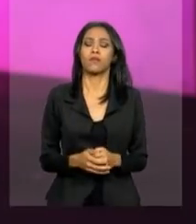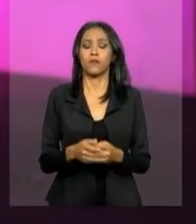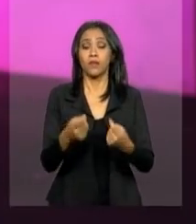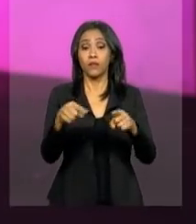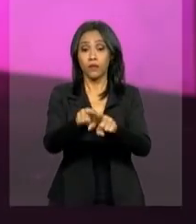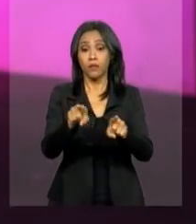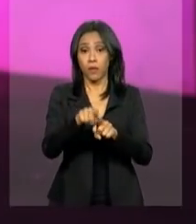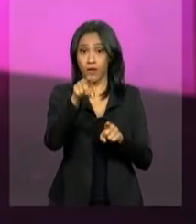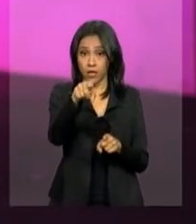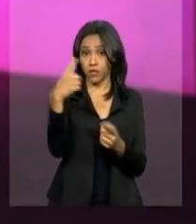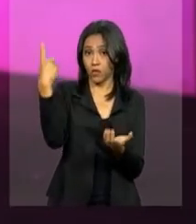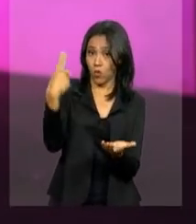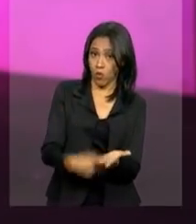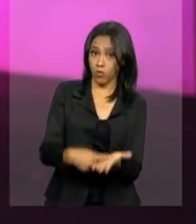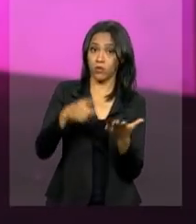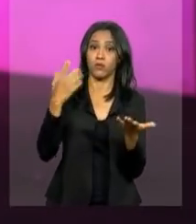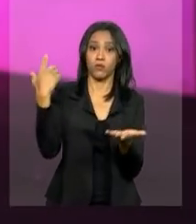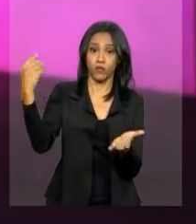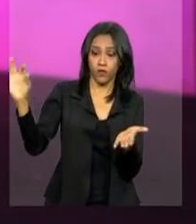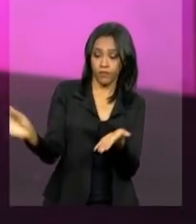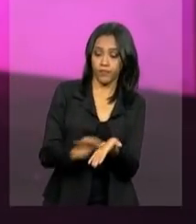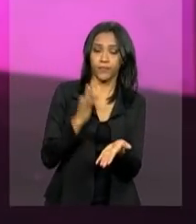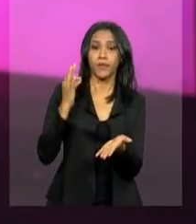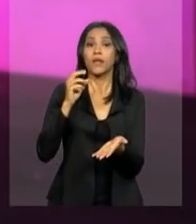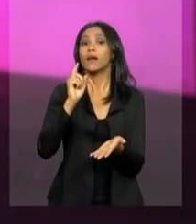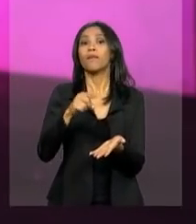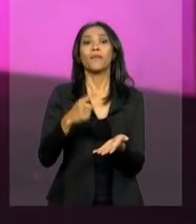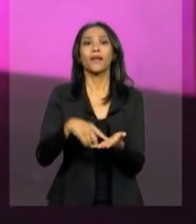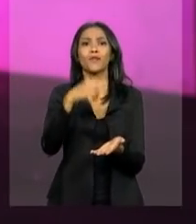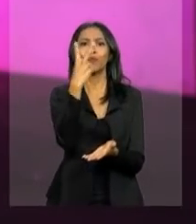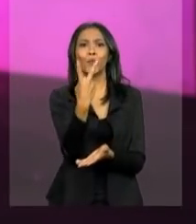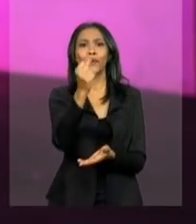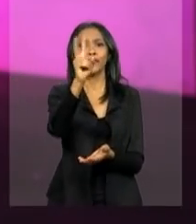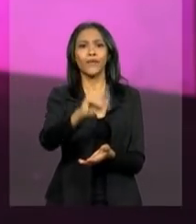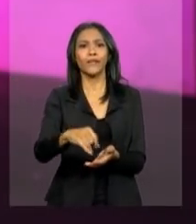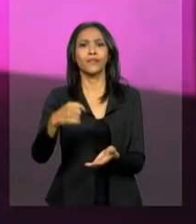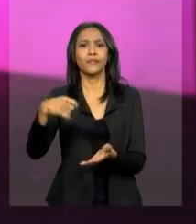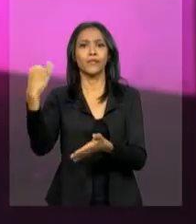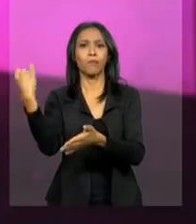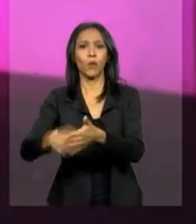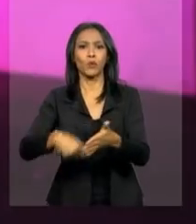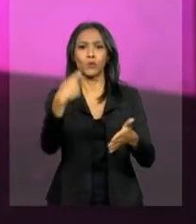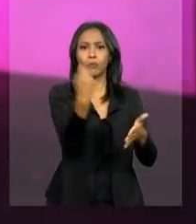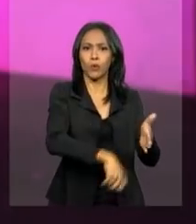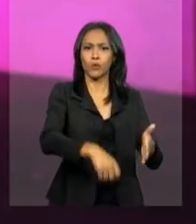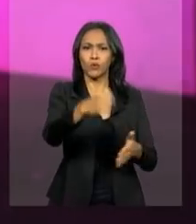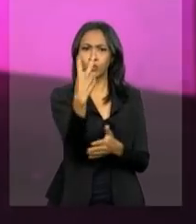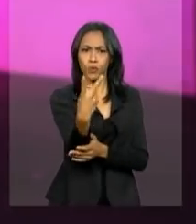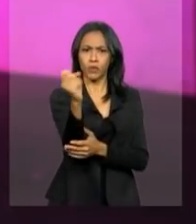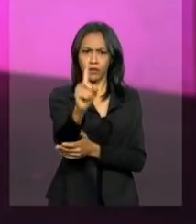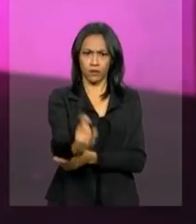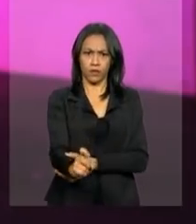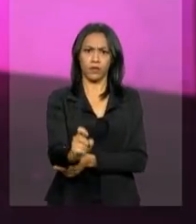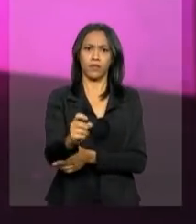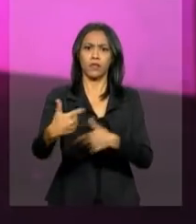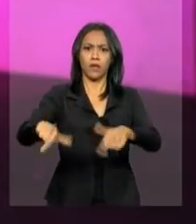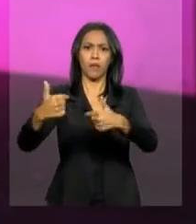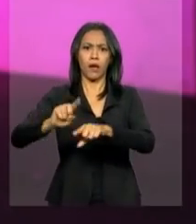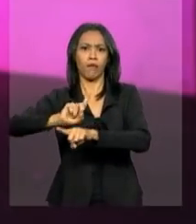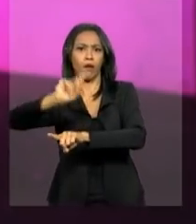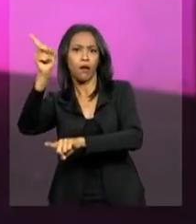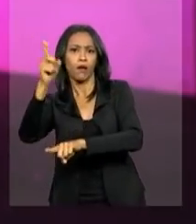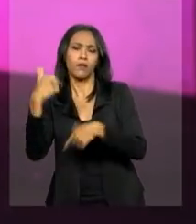o acordo também vai evitar a dupla tributação na Previdência Social de pessoas que trabalharam nos dois países,